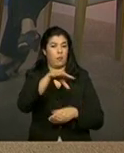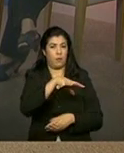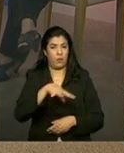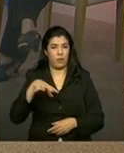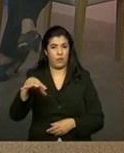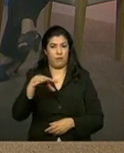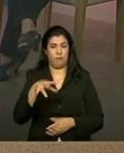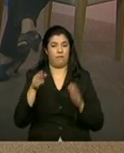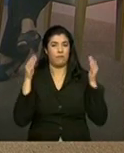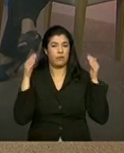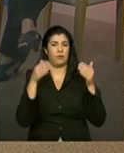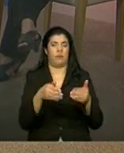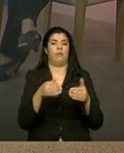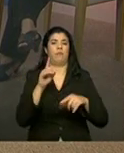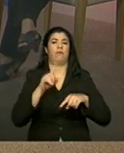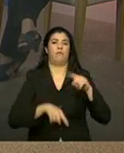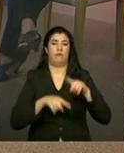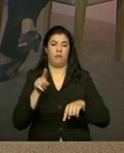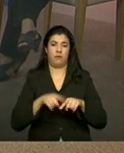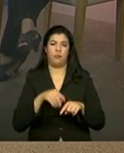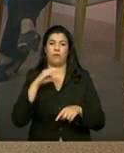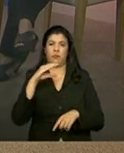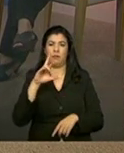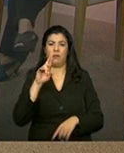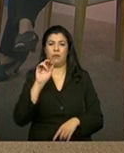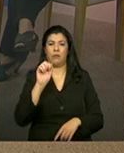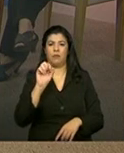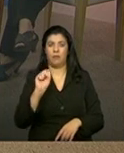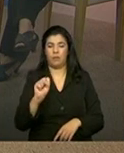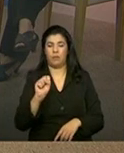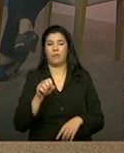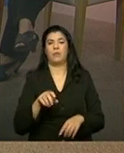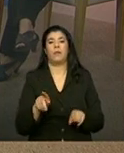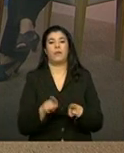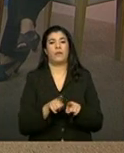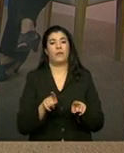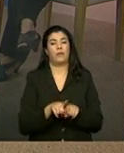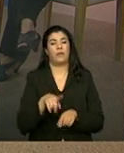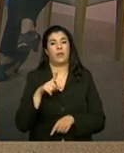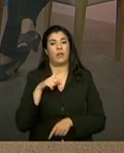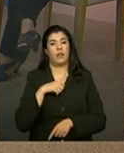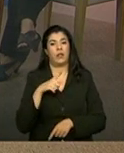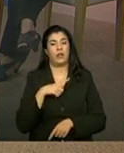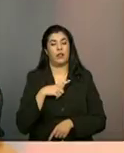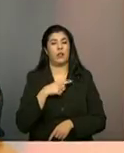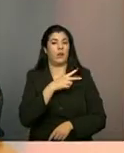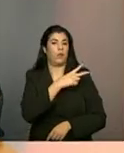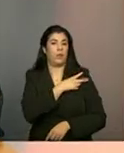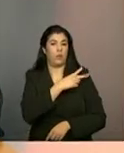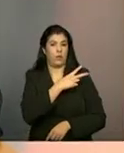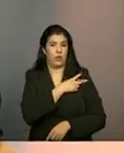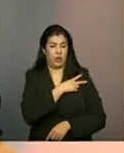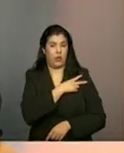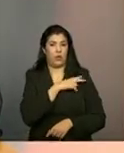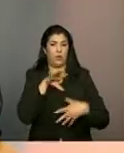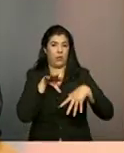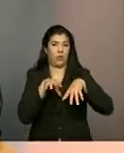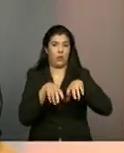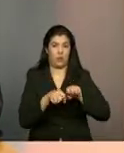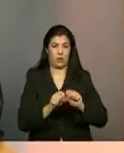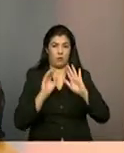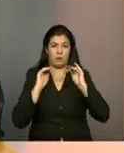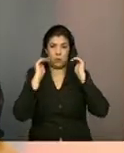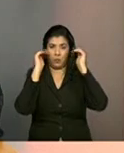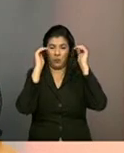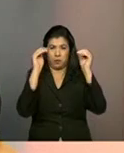abrangência que atua o CRAS. Ele é um técnico de nível superior, que vai